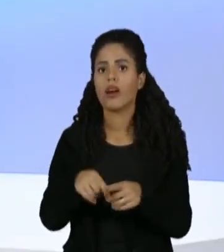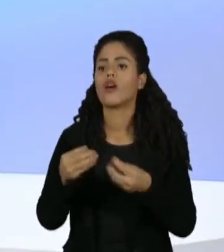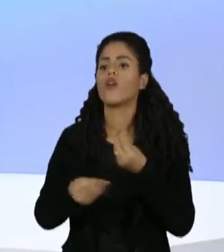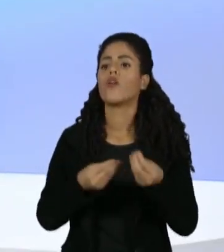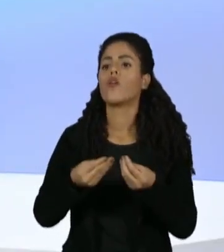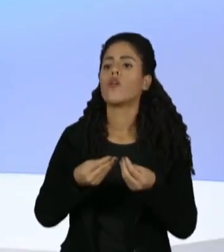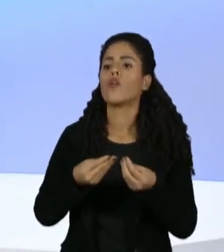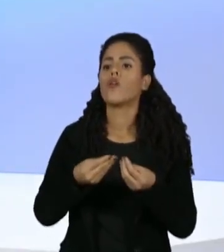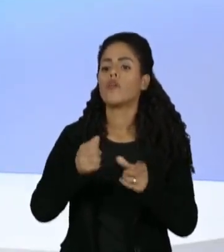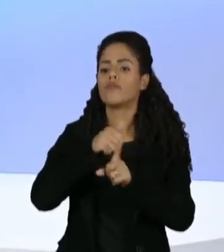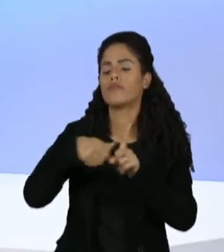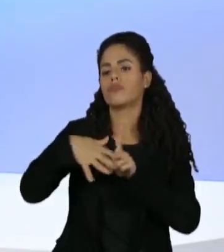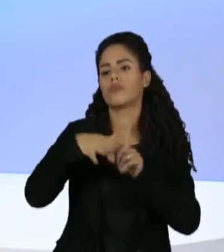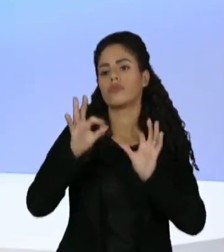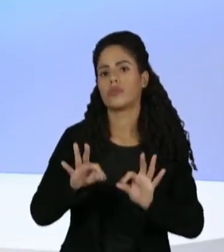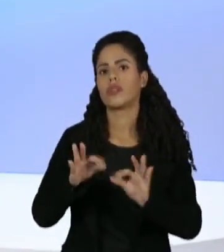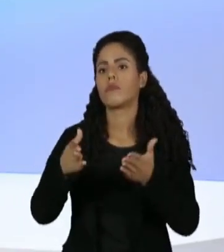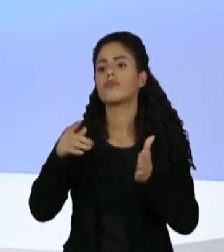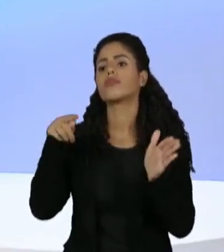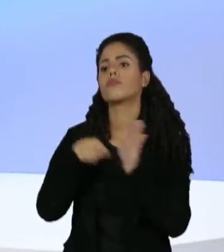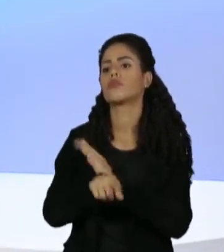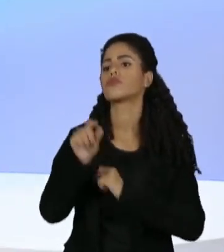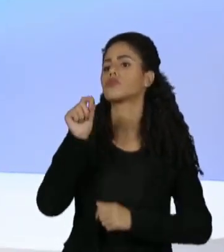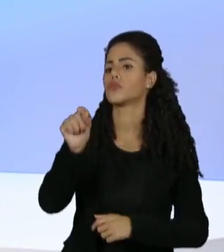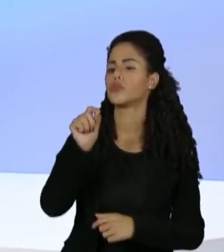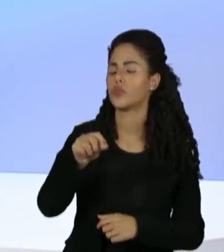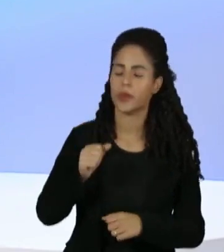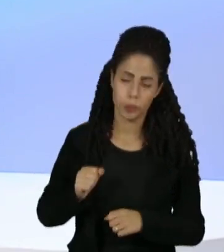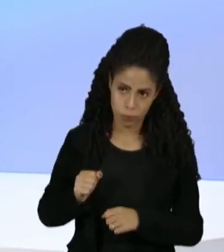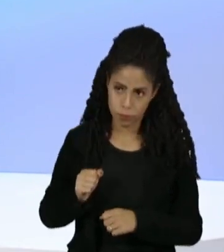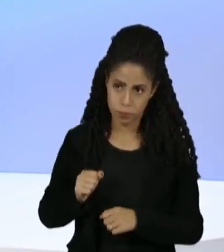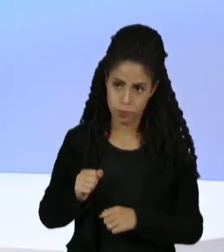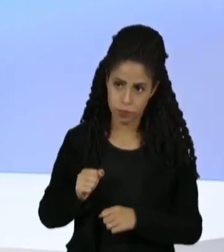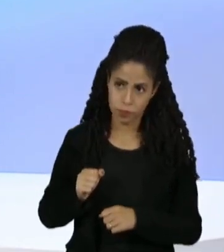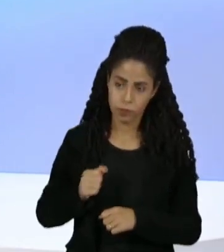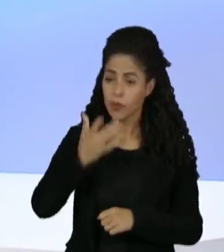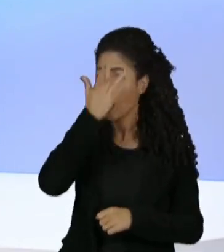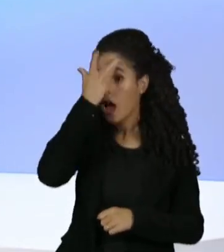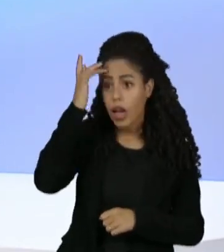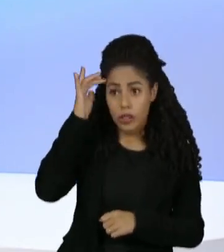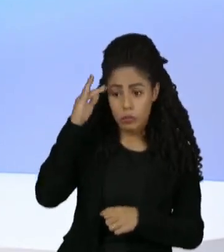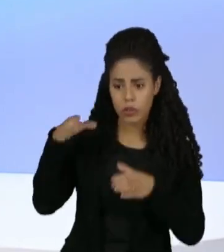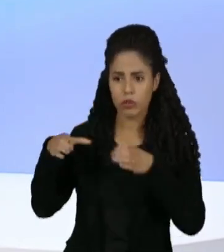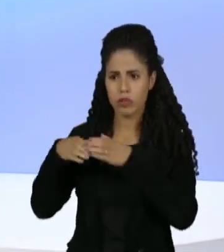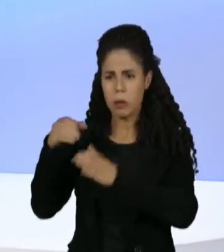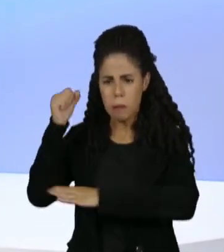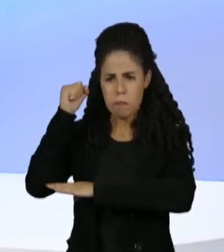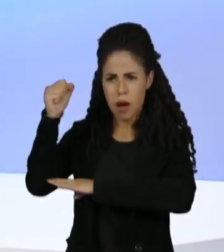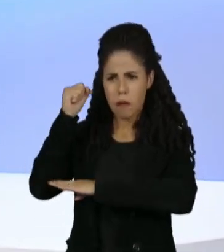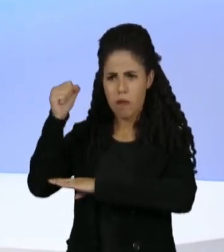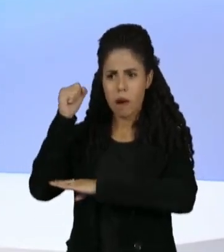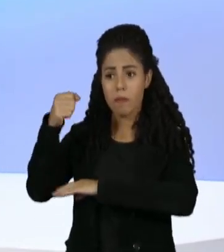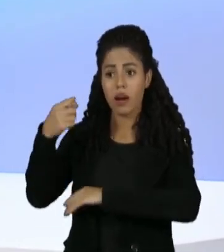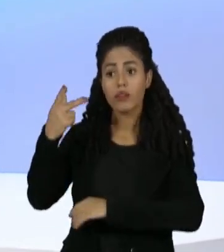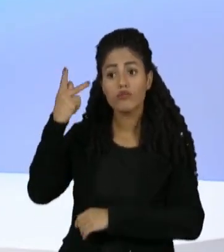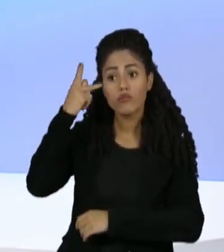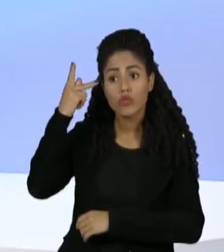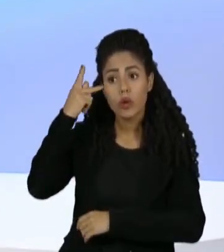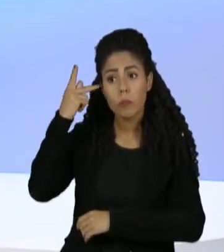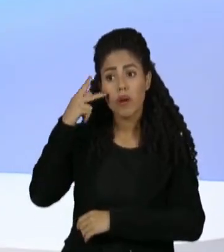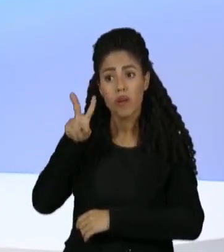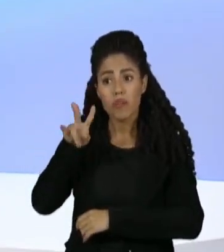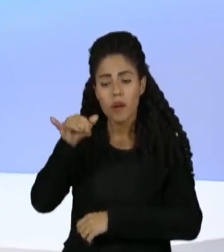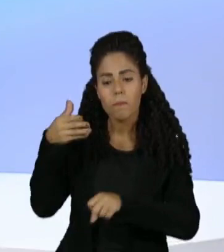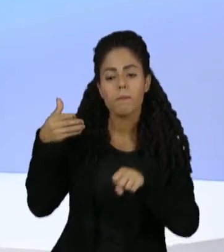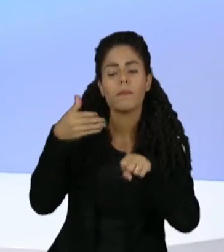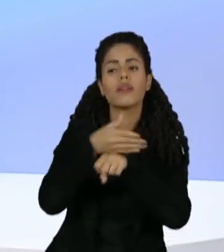social ainda é vinculada ao clube. O que eu quero perguntar para você é o seguinte, quando que o torcedor do São Paulo vai participar com voz ativa